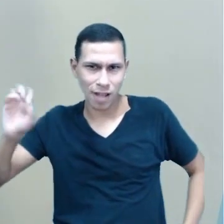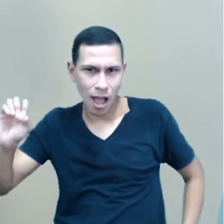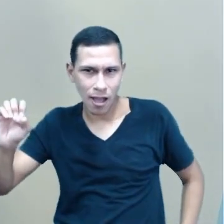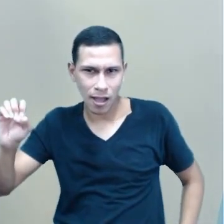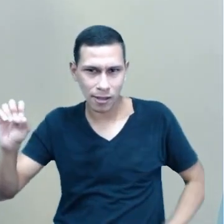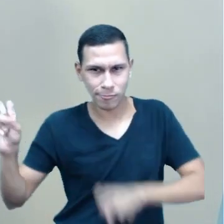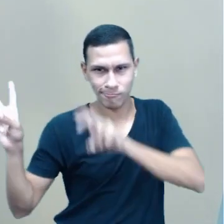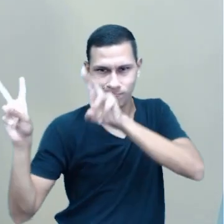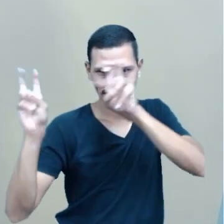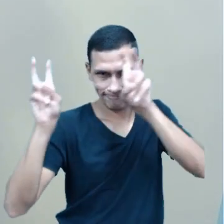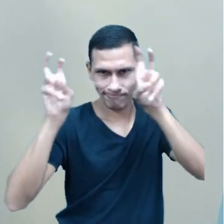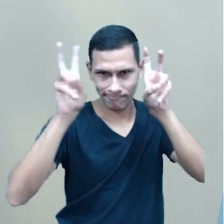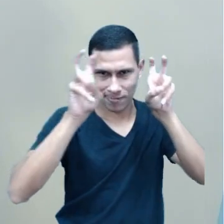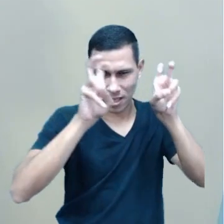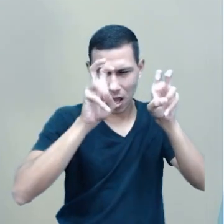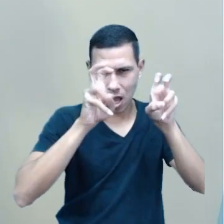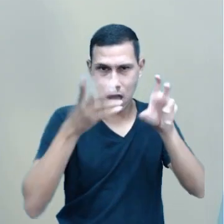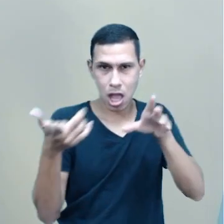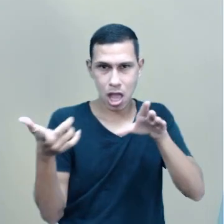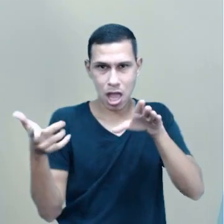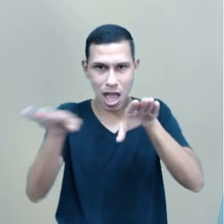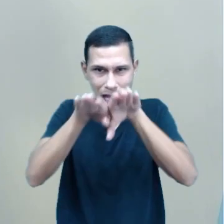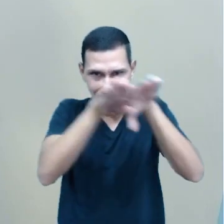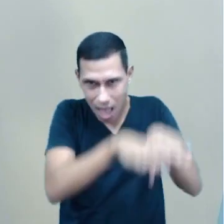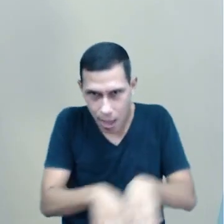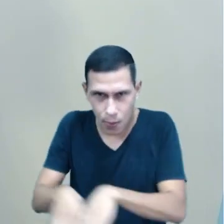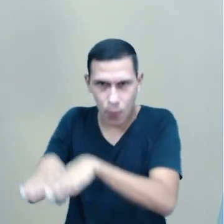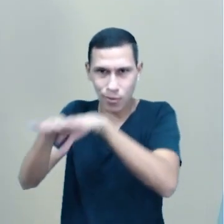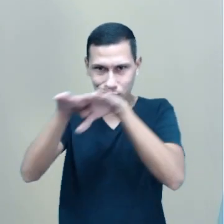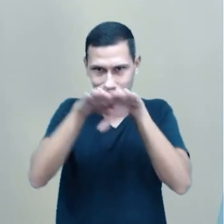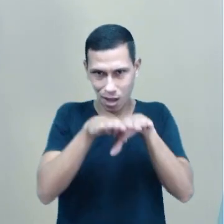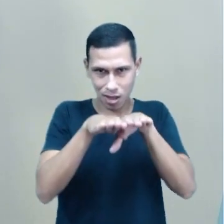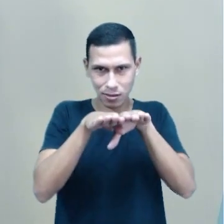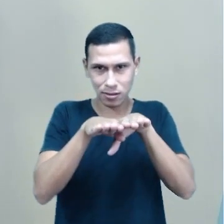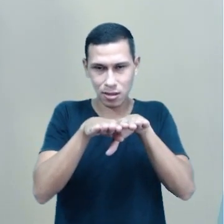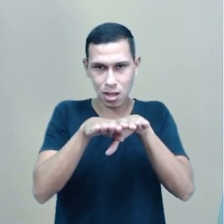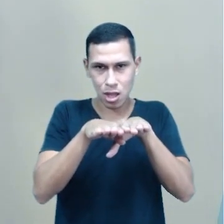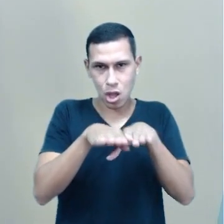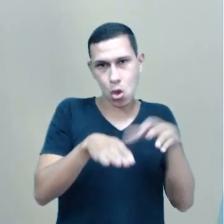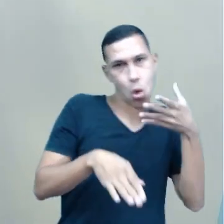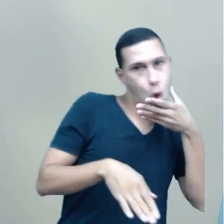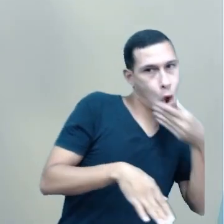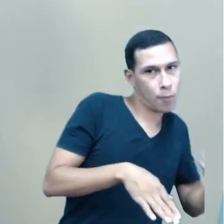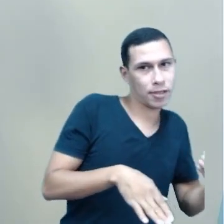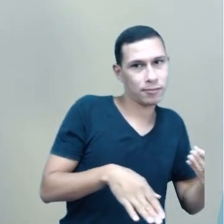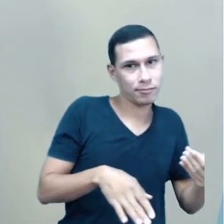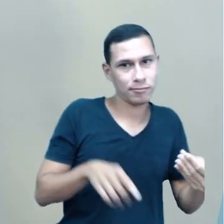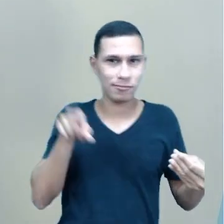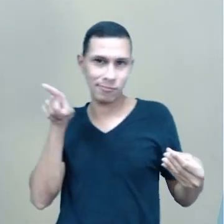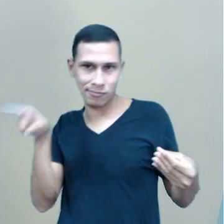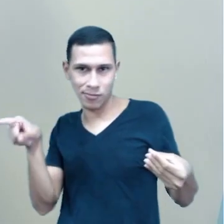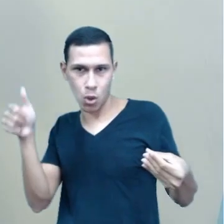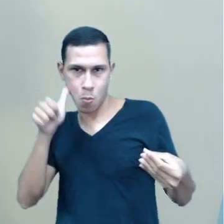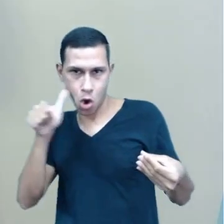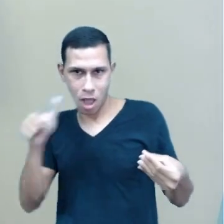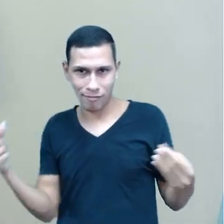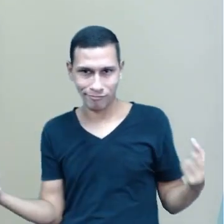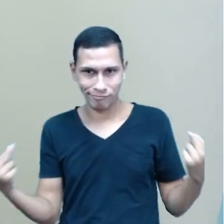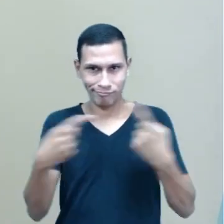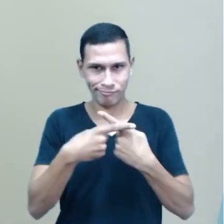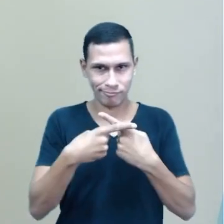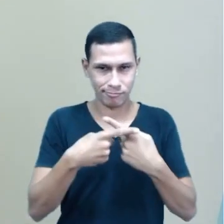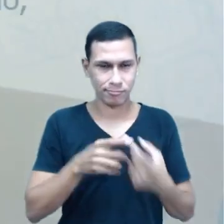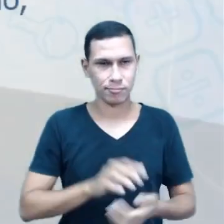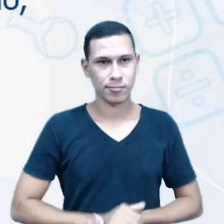da igualdade entre gênero masculino e feminino. Perfeito.